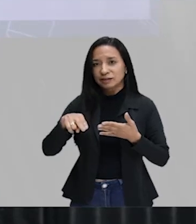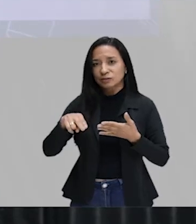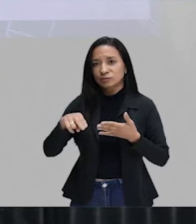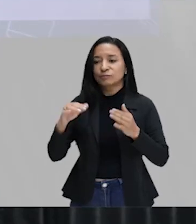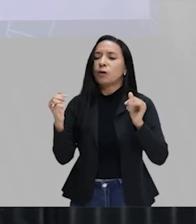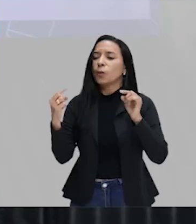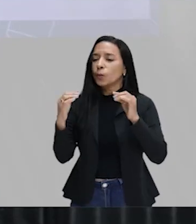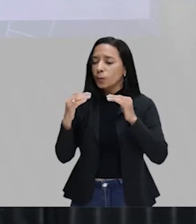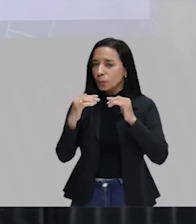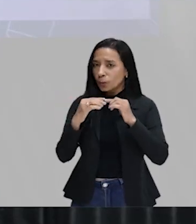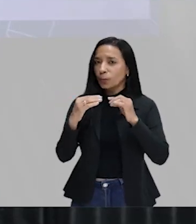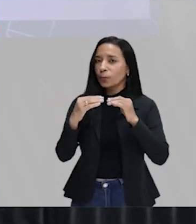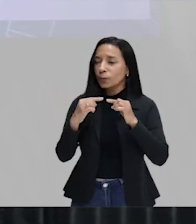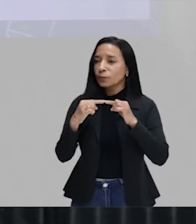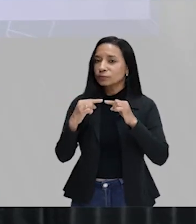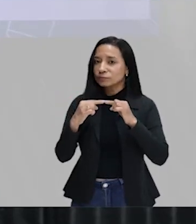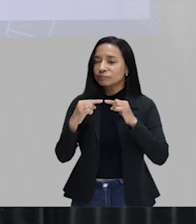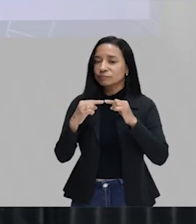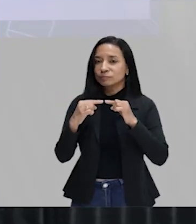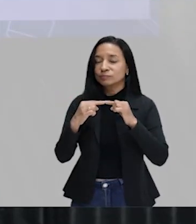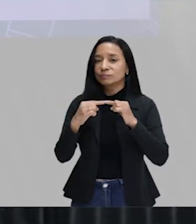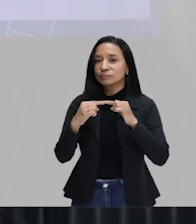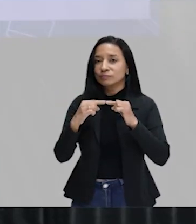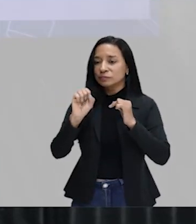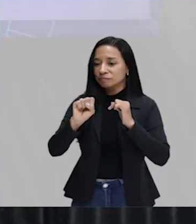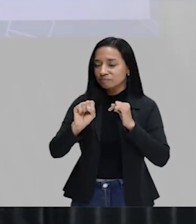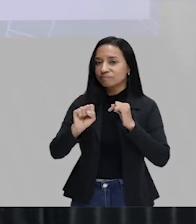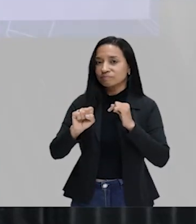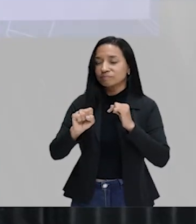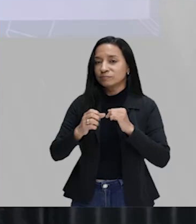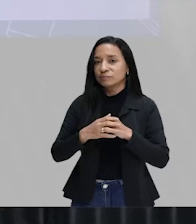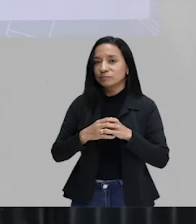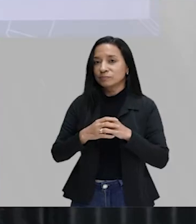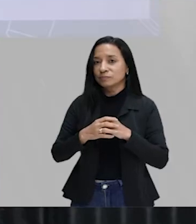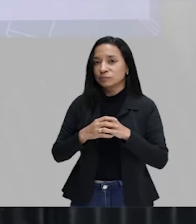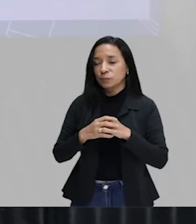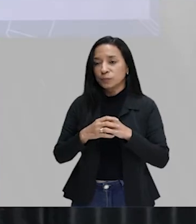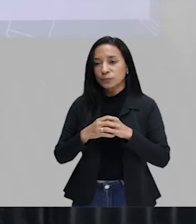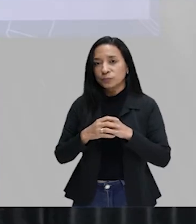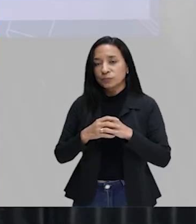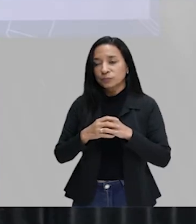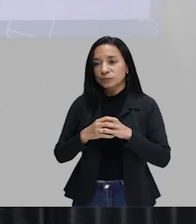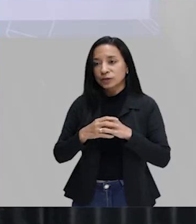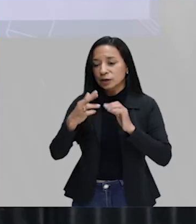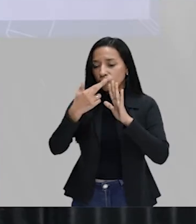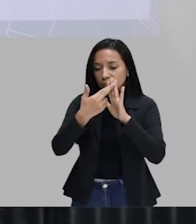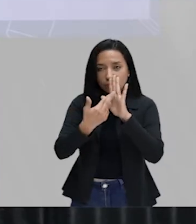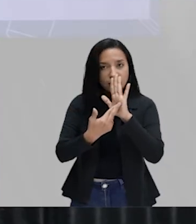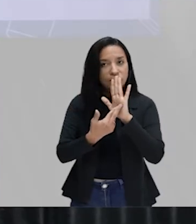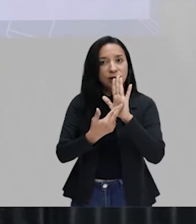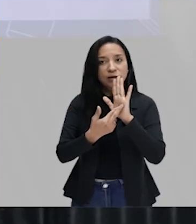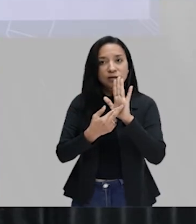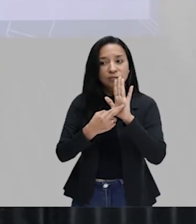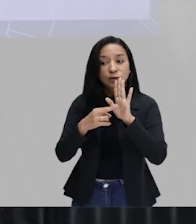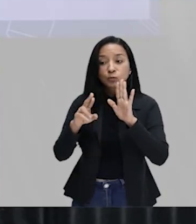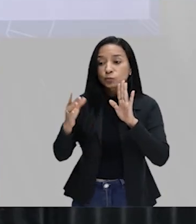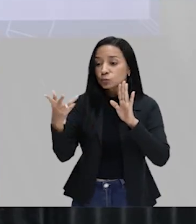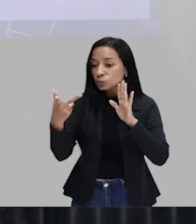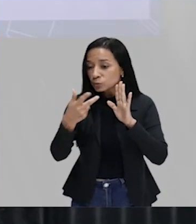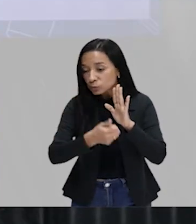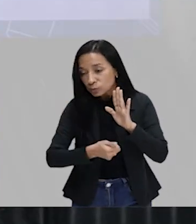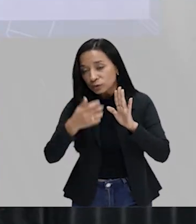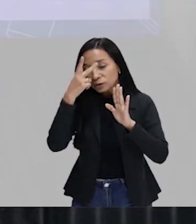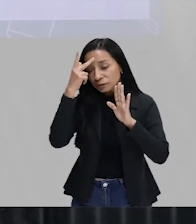concordo, um, um, um, um é sim. E aí, norma padrão vai colocando todo mundo aí no mesmo patamar, onde todo mundo vai se entender.